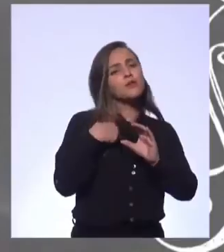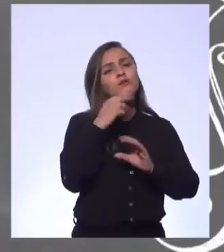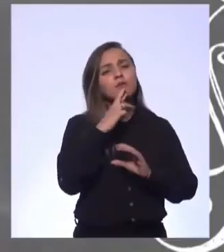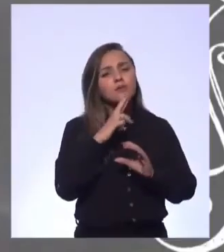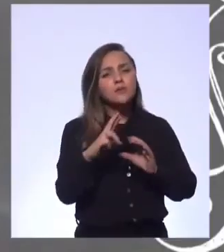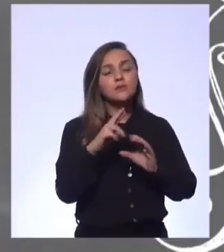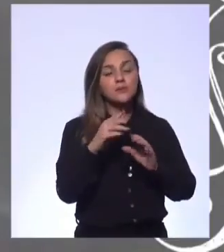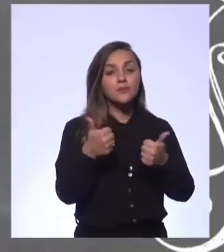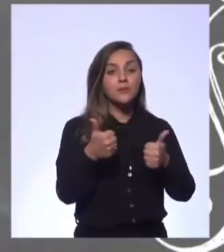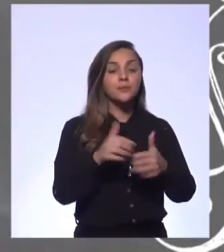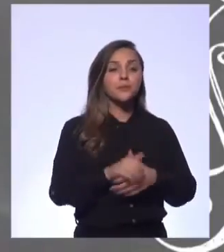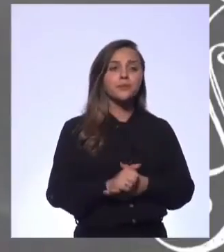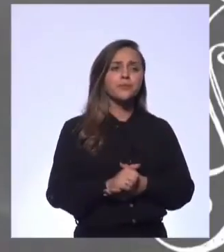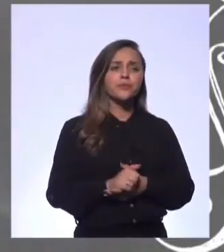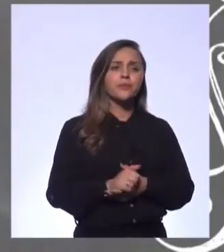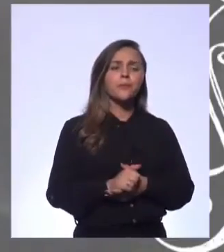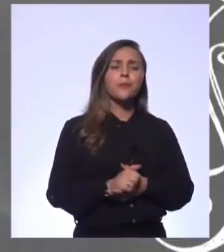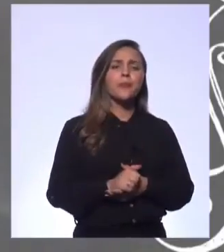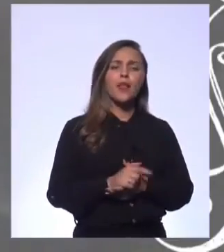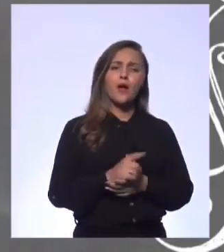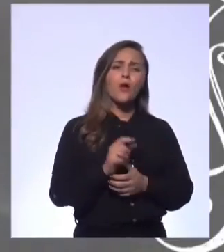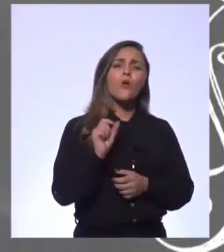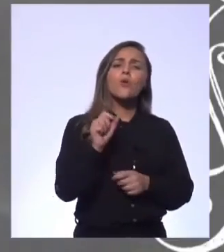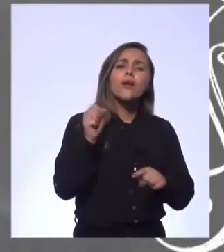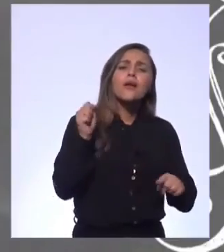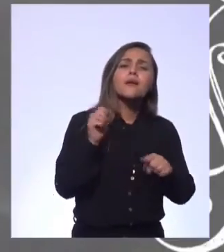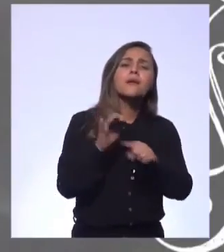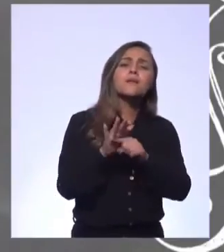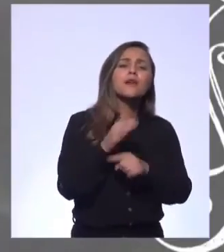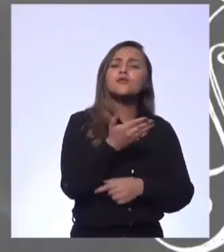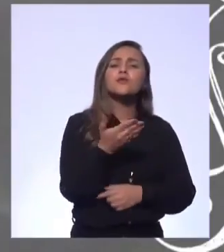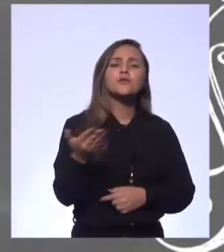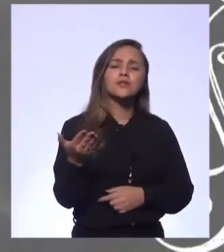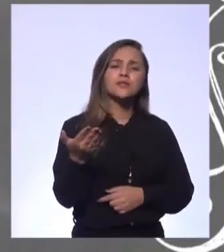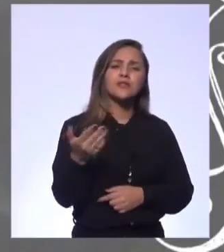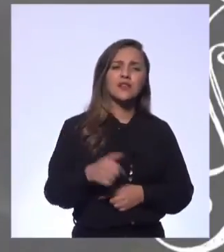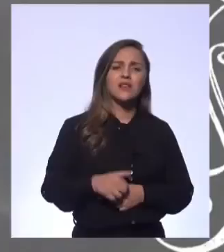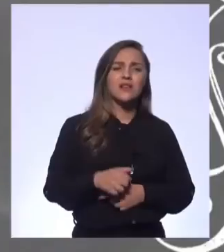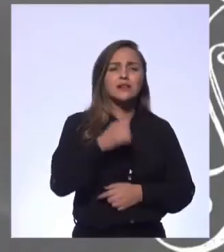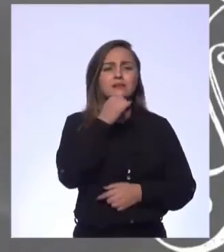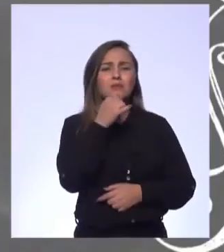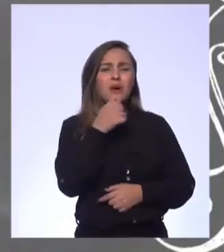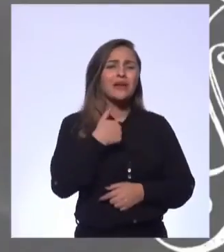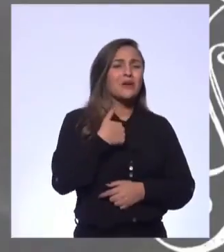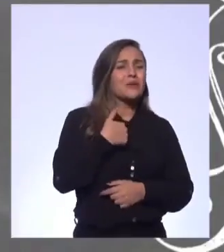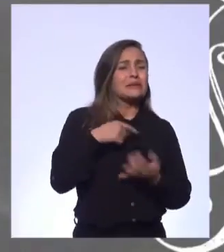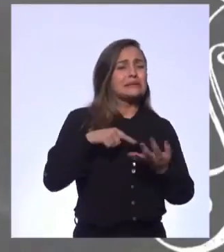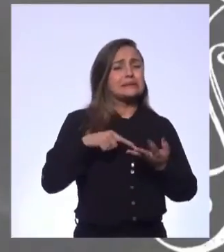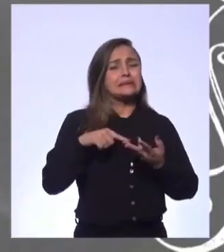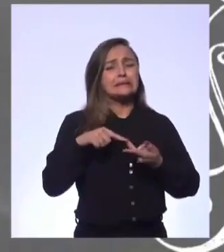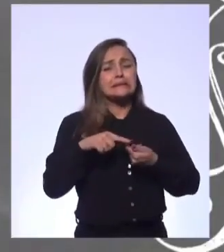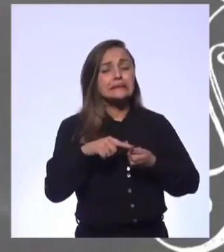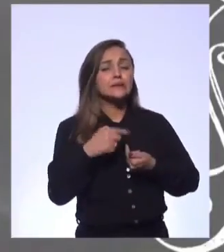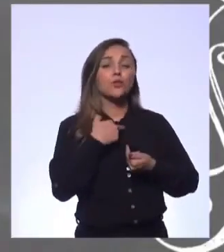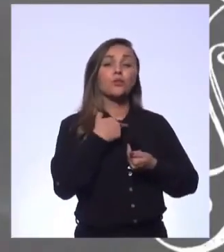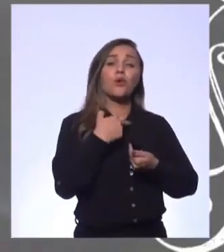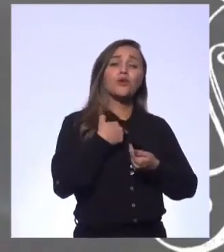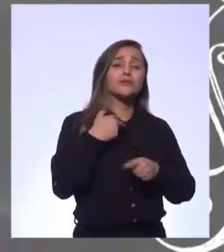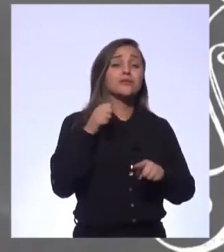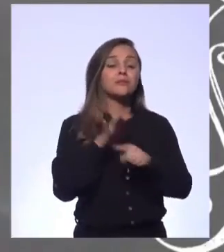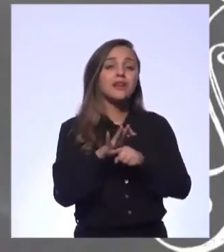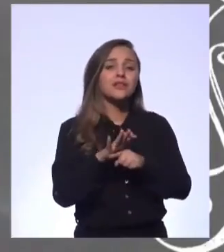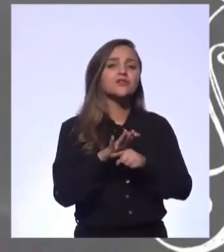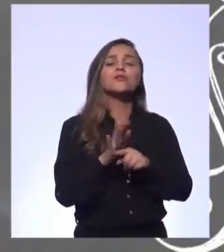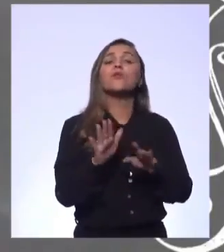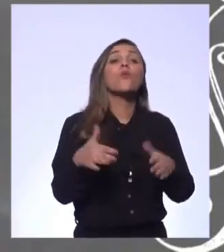O que você já percebeu que te impede? Ou seja, quais são as desculpas que você tem hoje, na ponta da língua, que não te permite ir adiante?